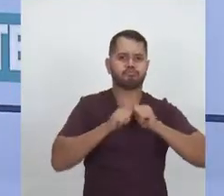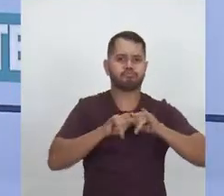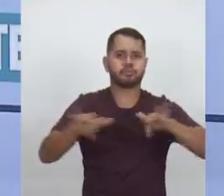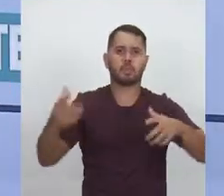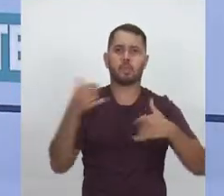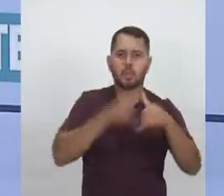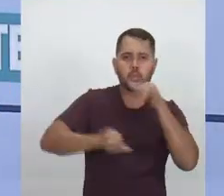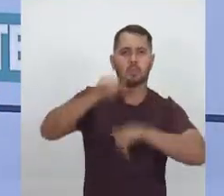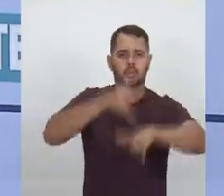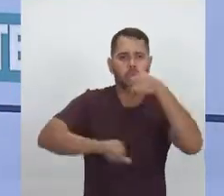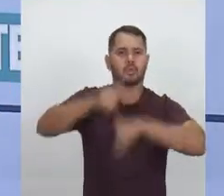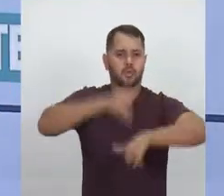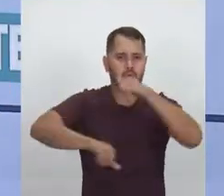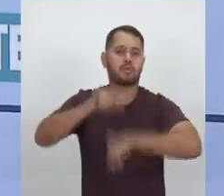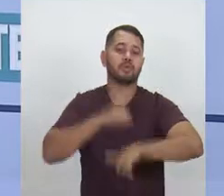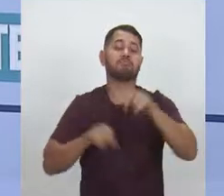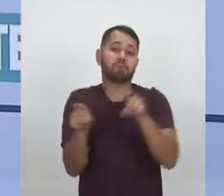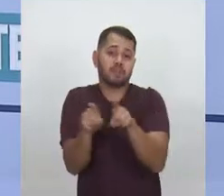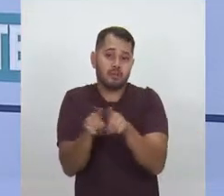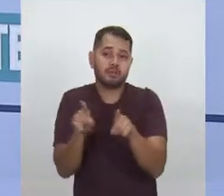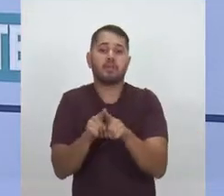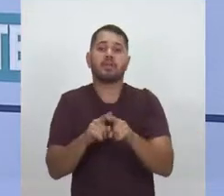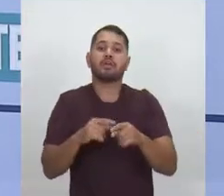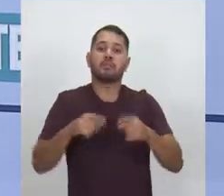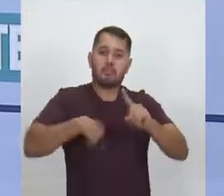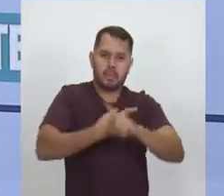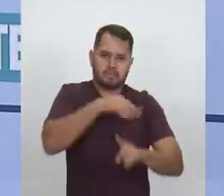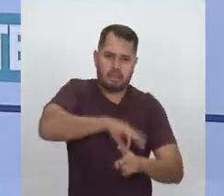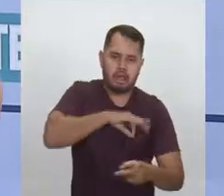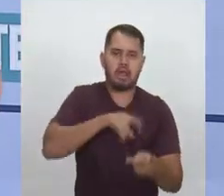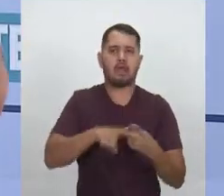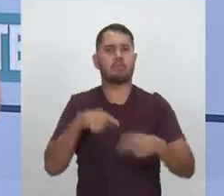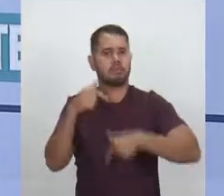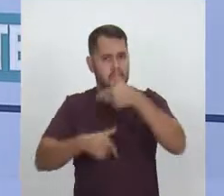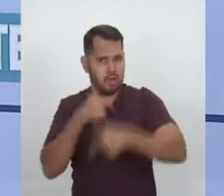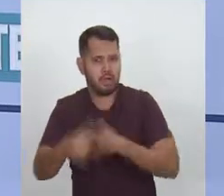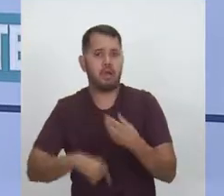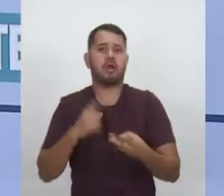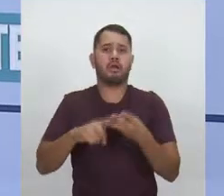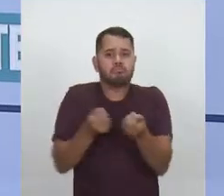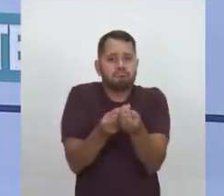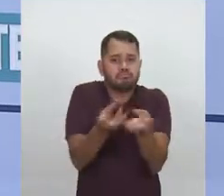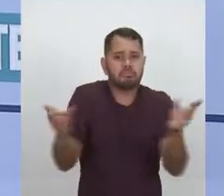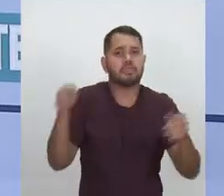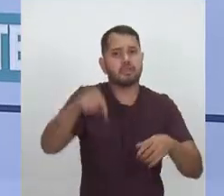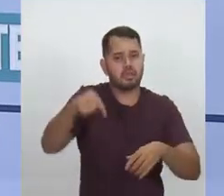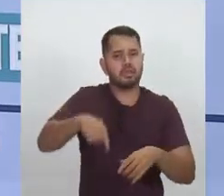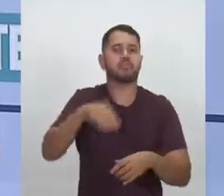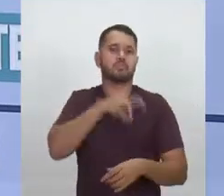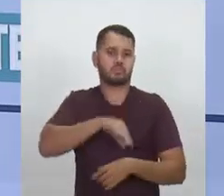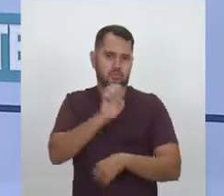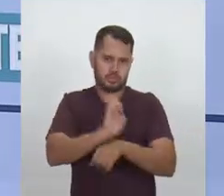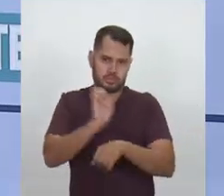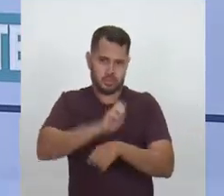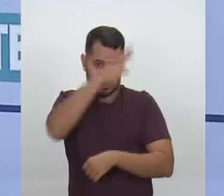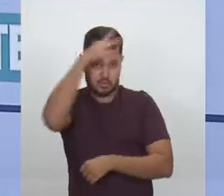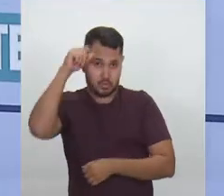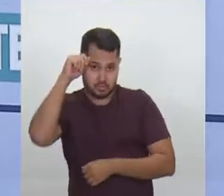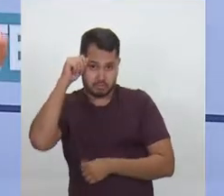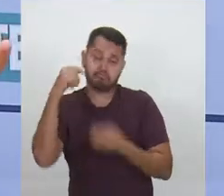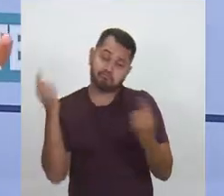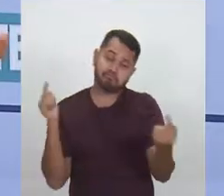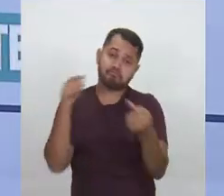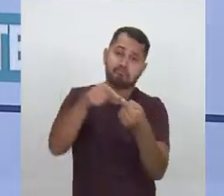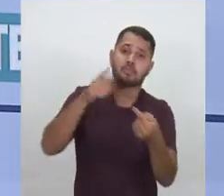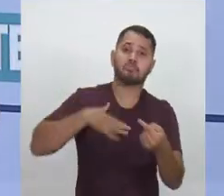gerar energia e também gerar renda, gerar emprego e distribuir essa renda para o povo do estado do Amazonas. É dessa